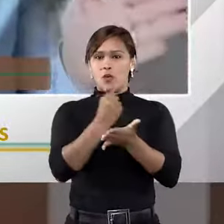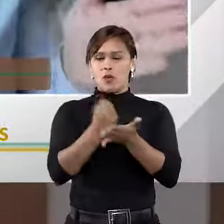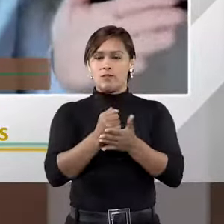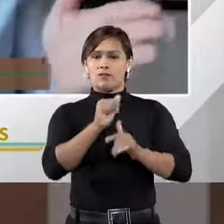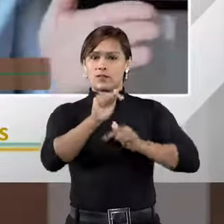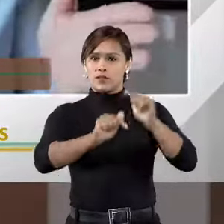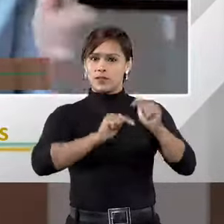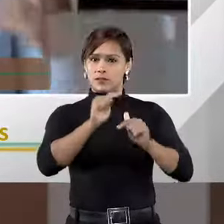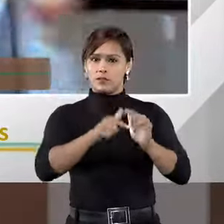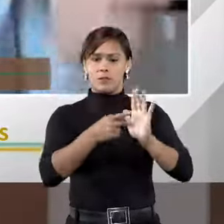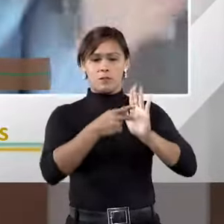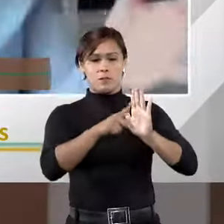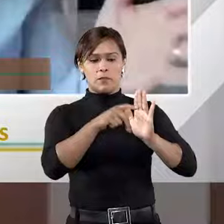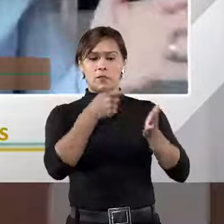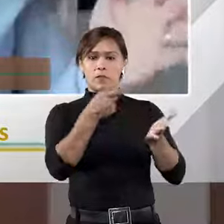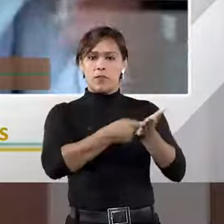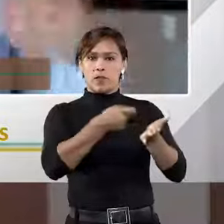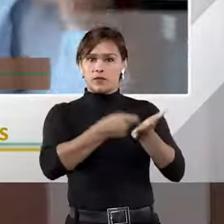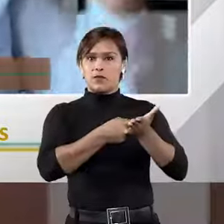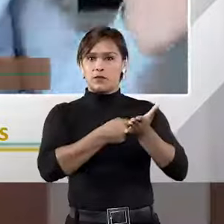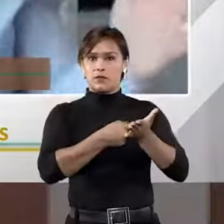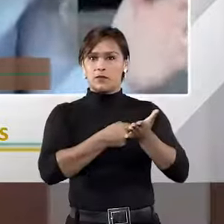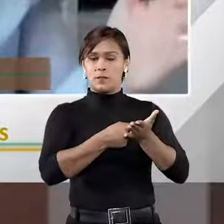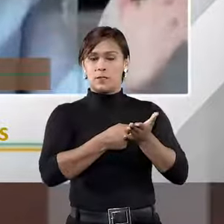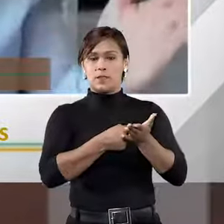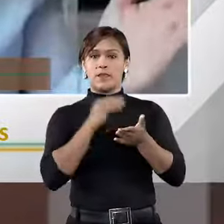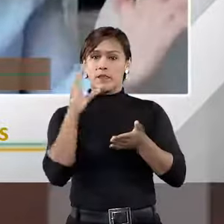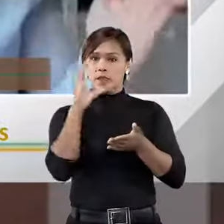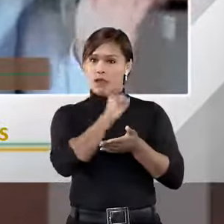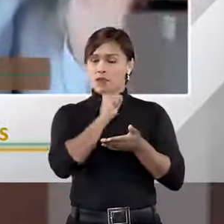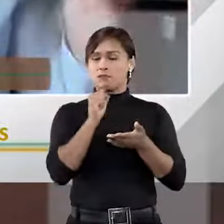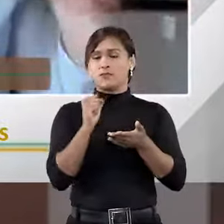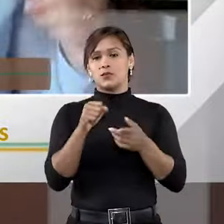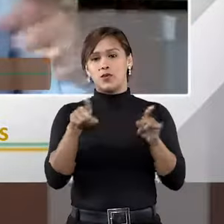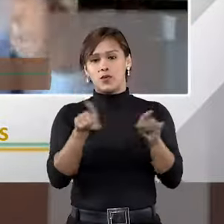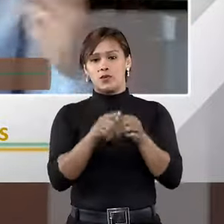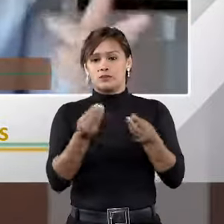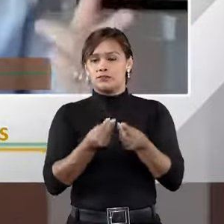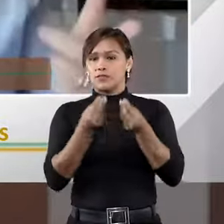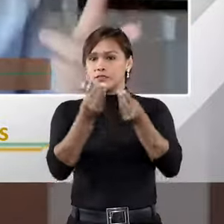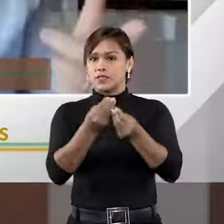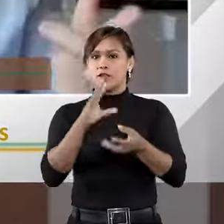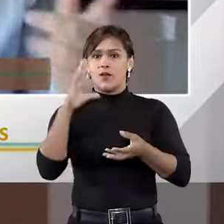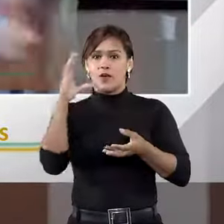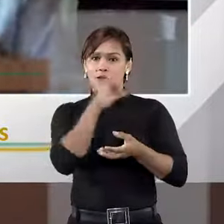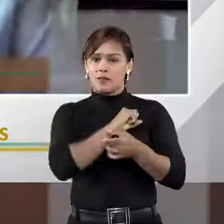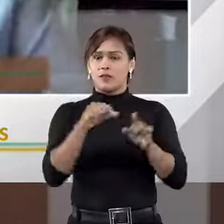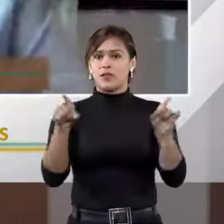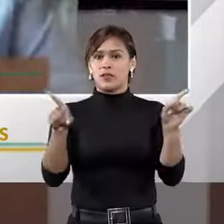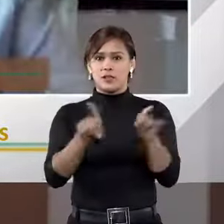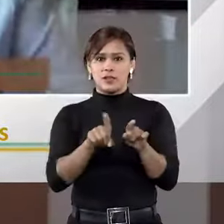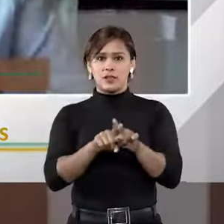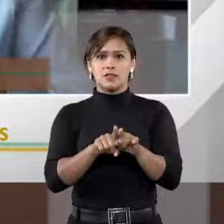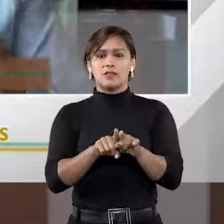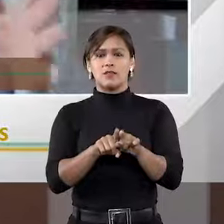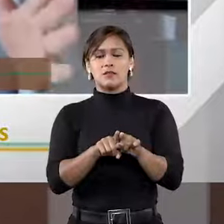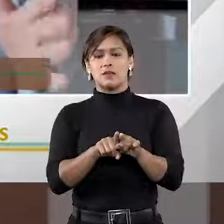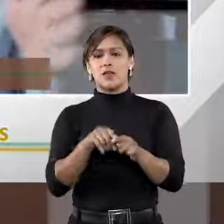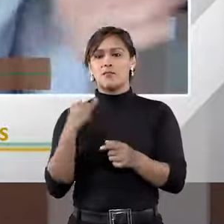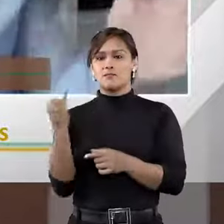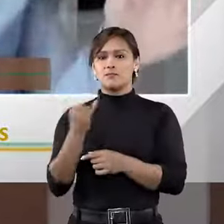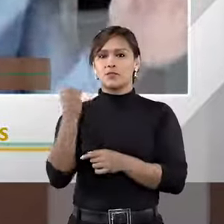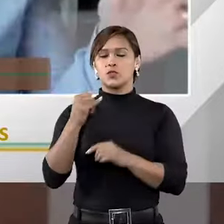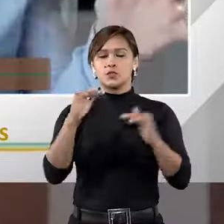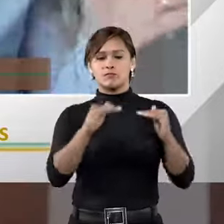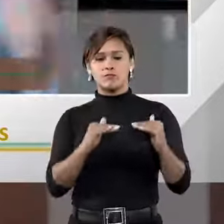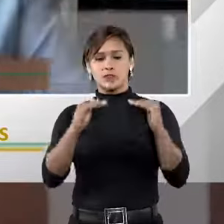serviço e pagando por isso e quer um serviço entregue com mais rapidez. Então, a rapidez também conta bastante e